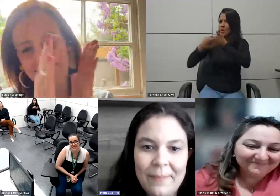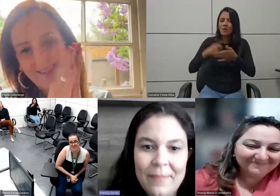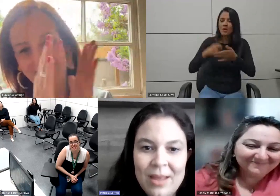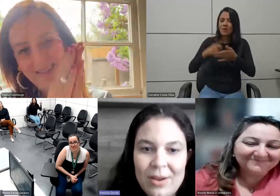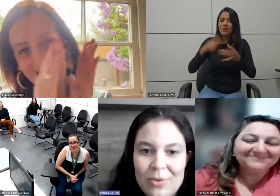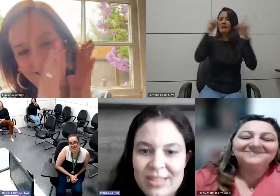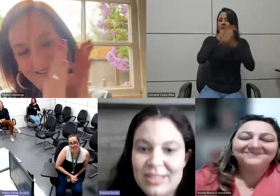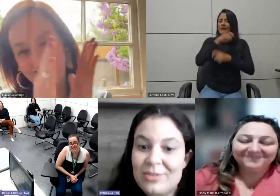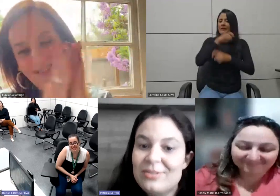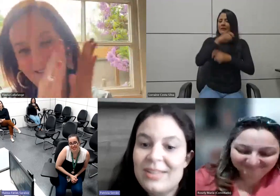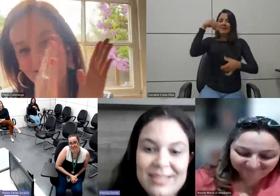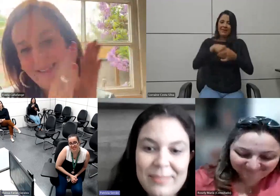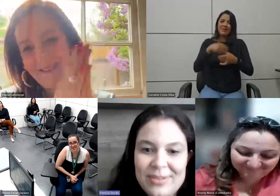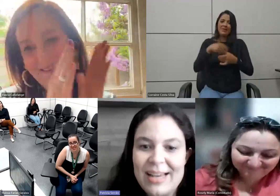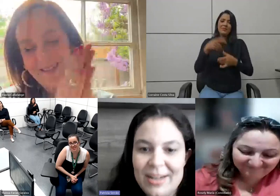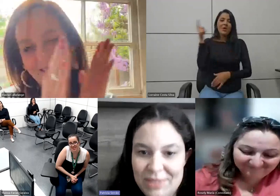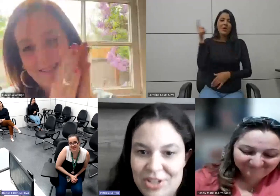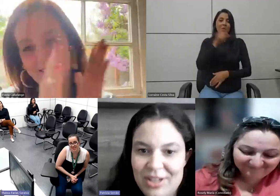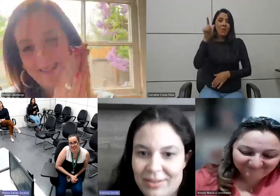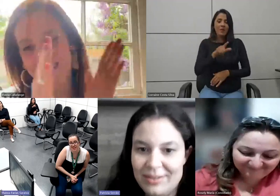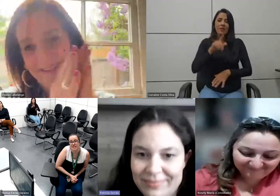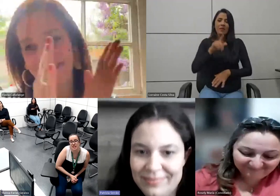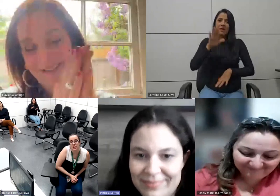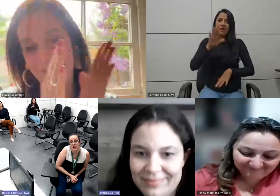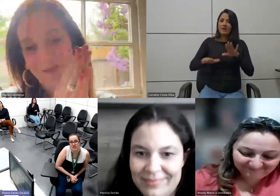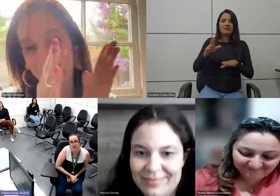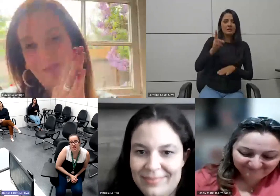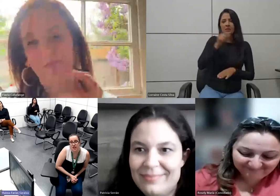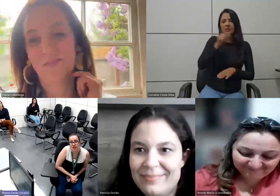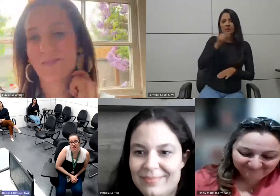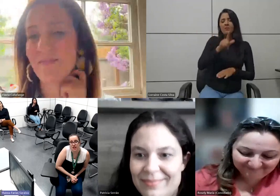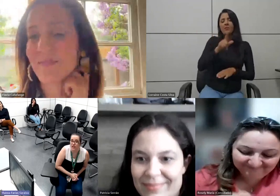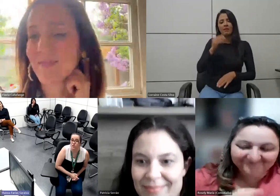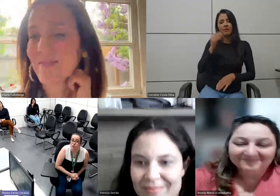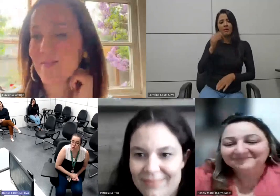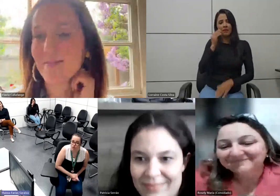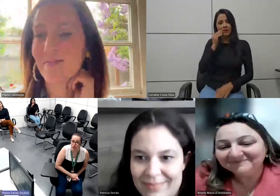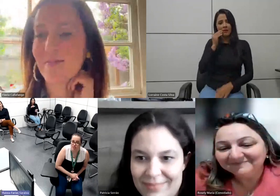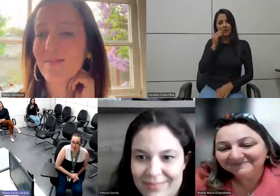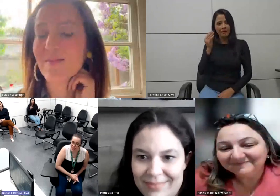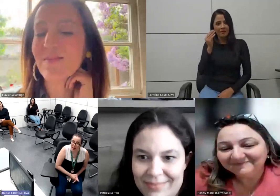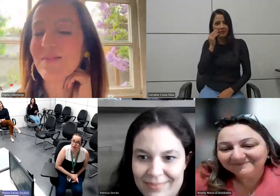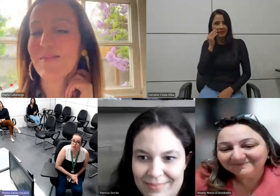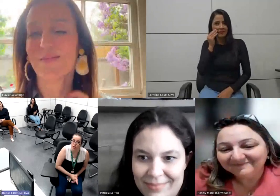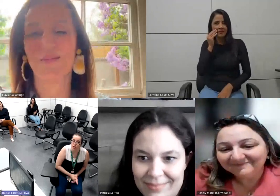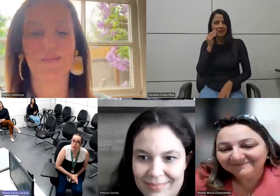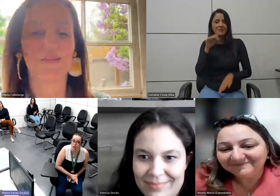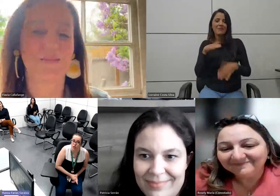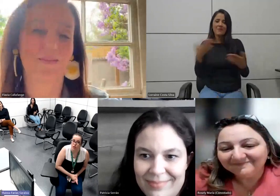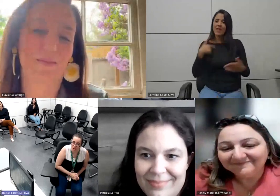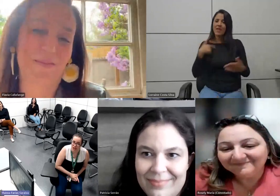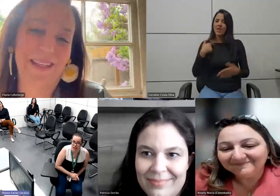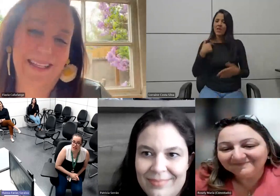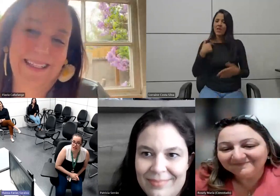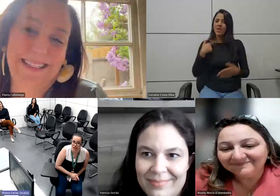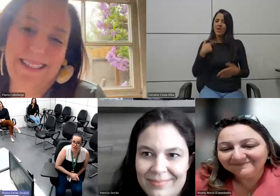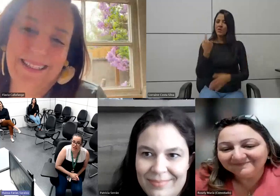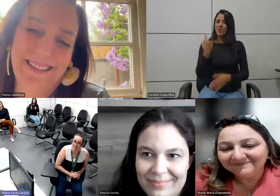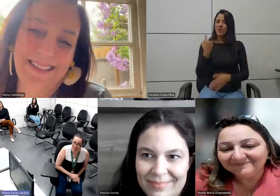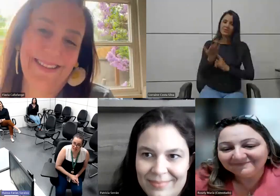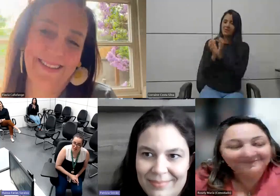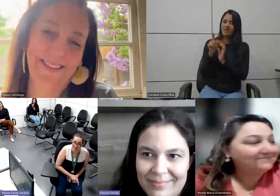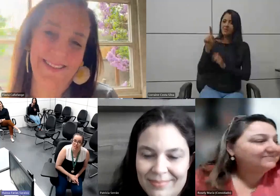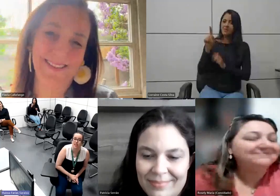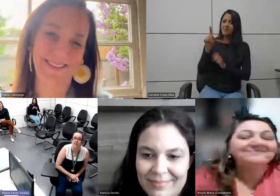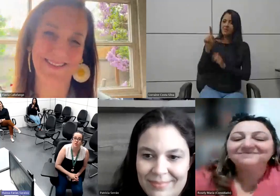redes para tentar conseguir isso nem sempre consegue mas tenta mas nesse caso eu não estou sozinha eu tive a ajuda da equipe